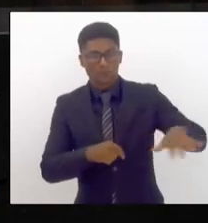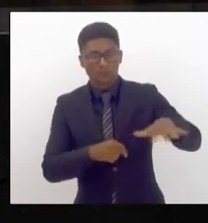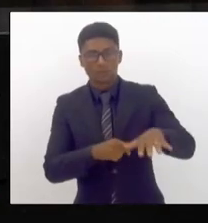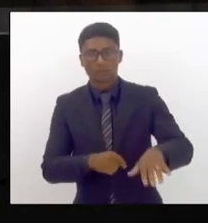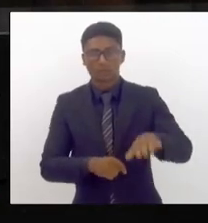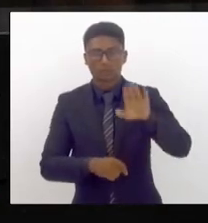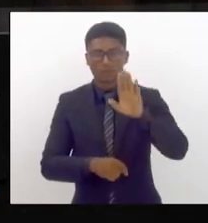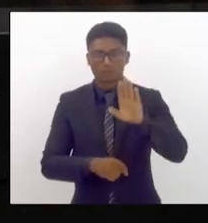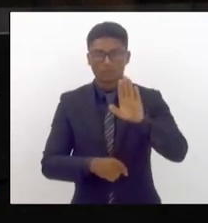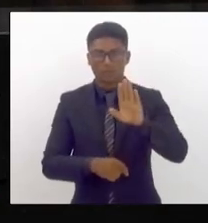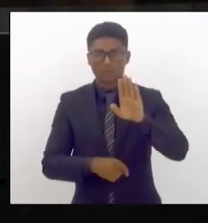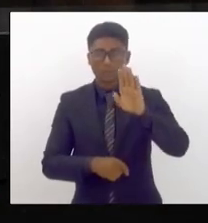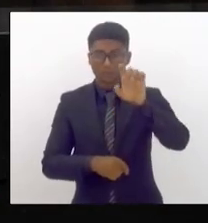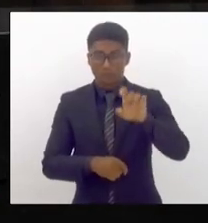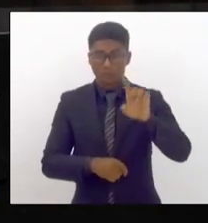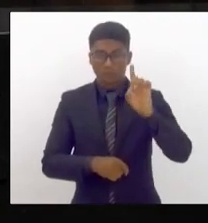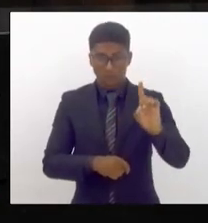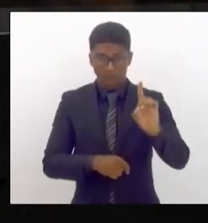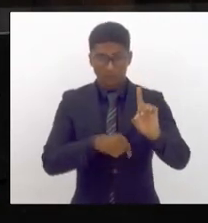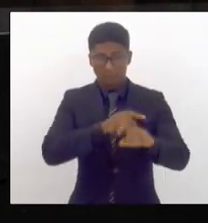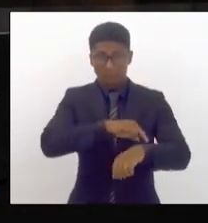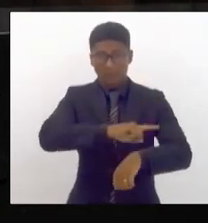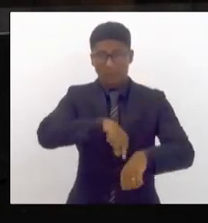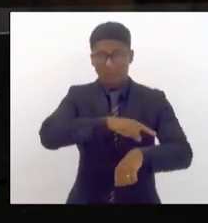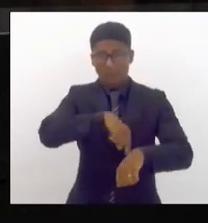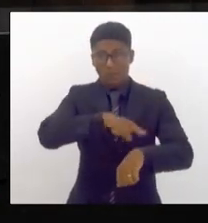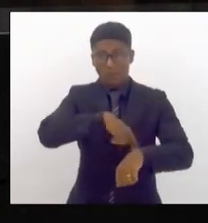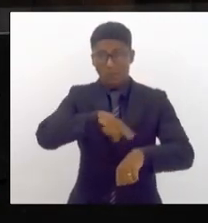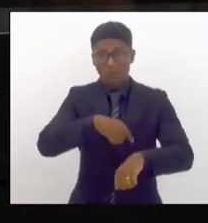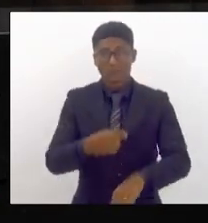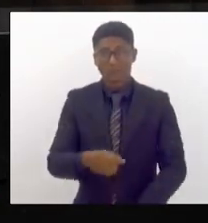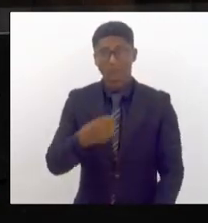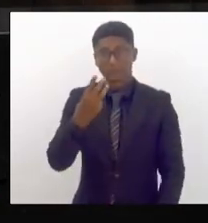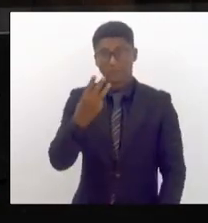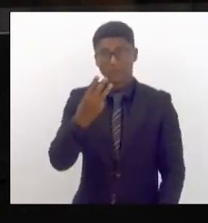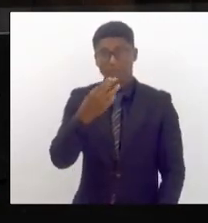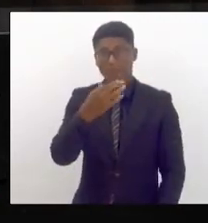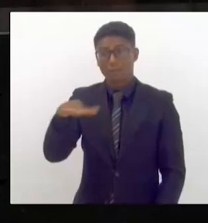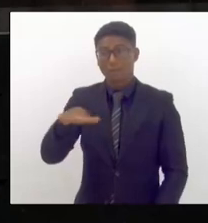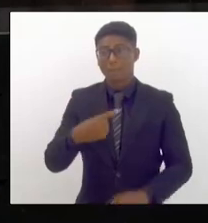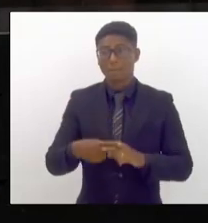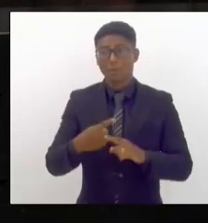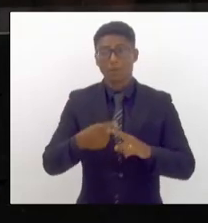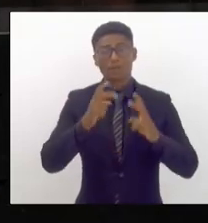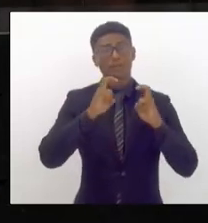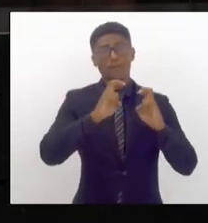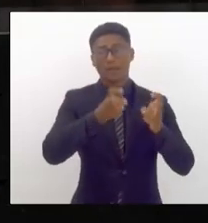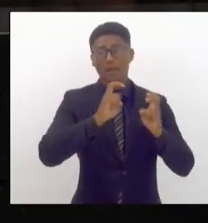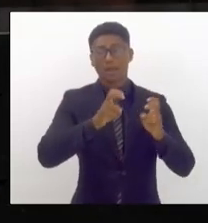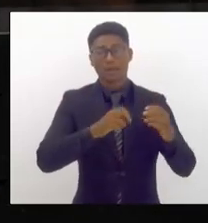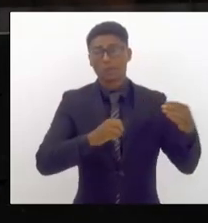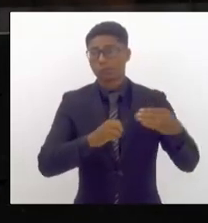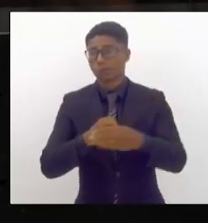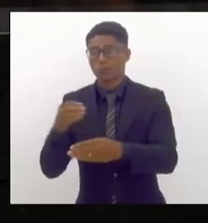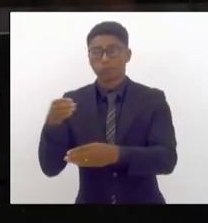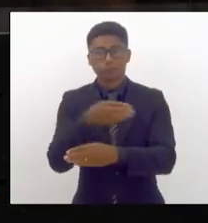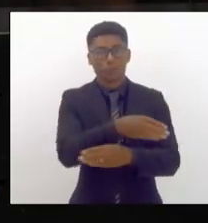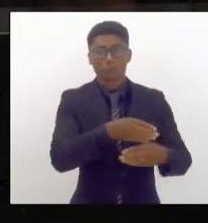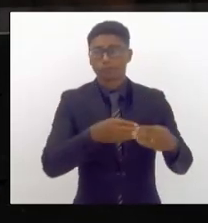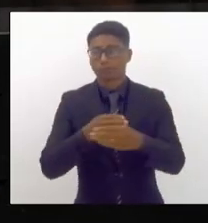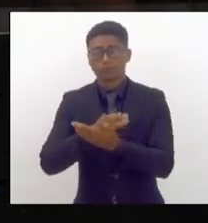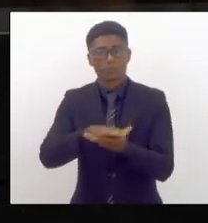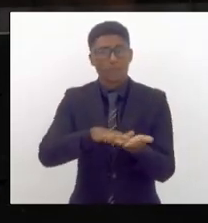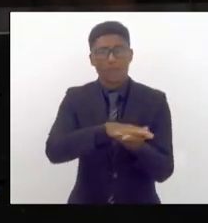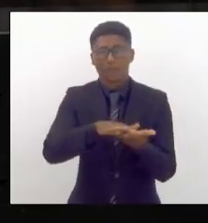sofreu ficaram três horas e meia dentro da central do Brasil porque não tinha trem circulando e sabe por que o trem não estava circulando?